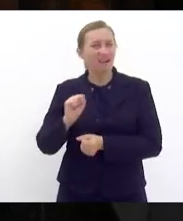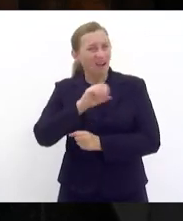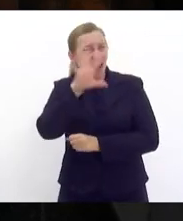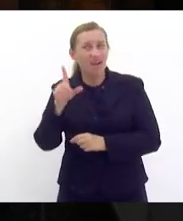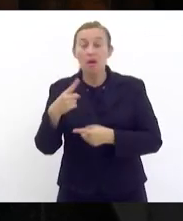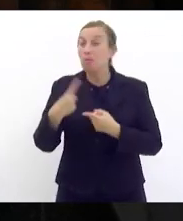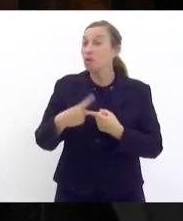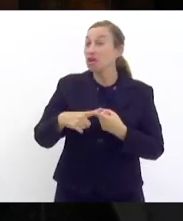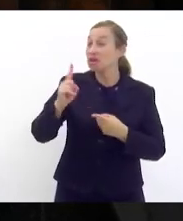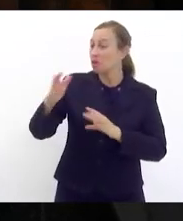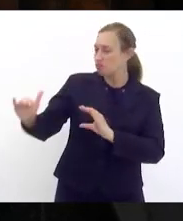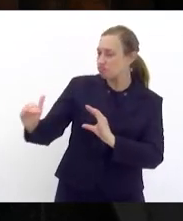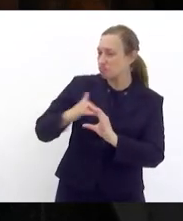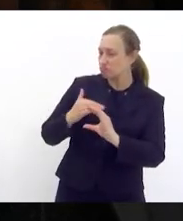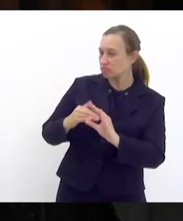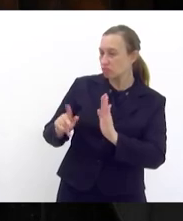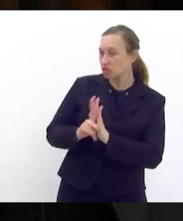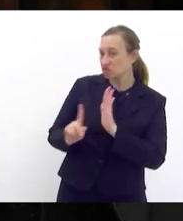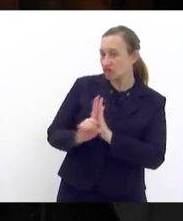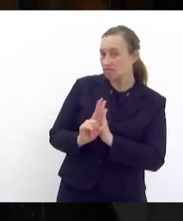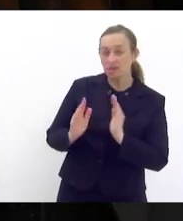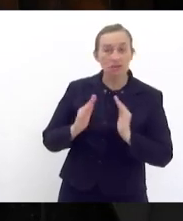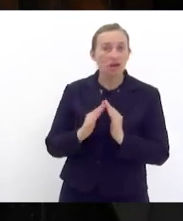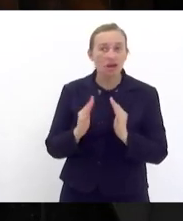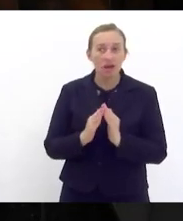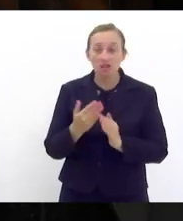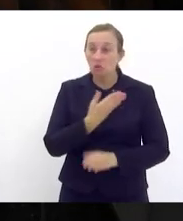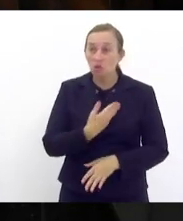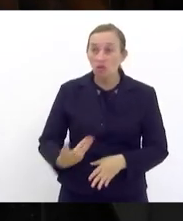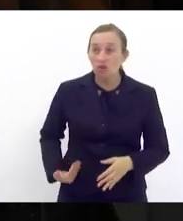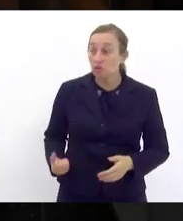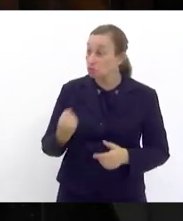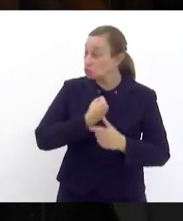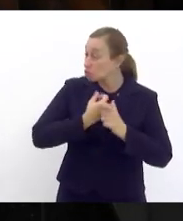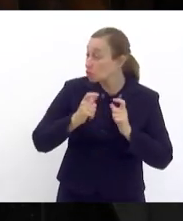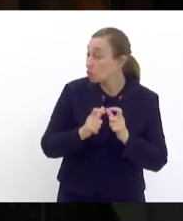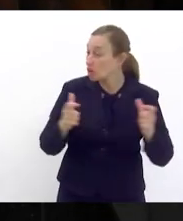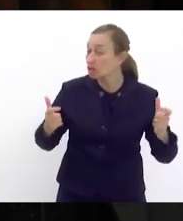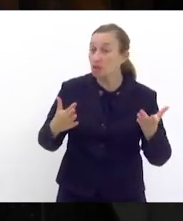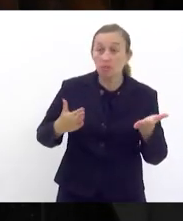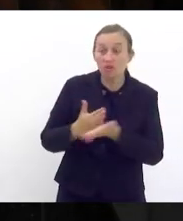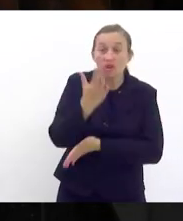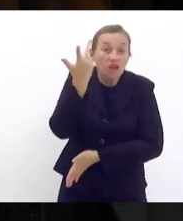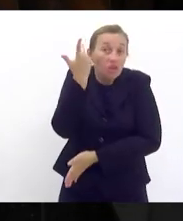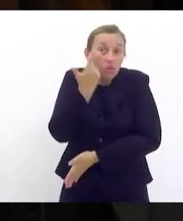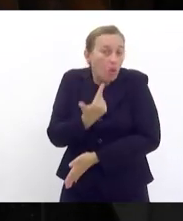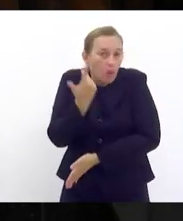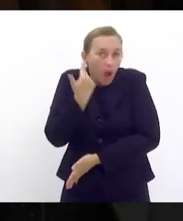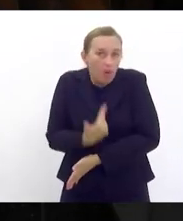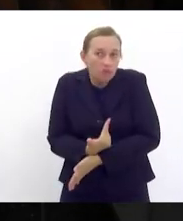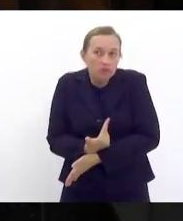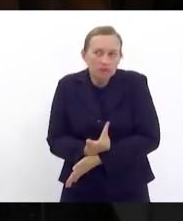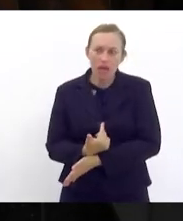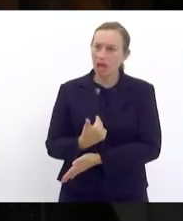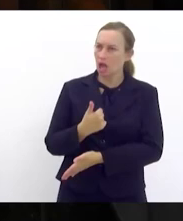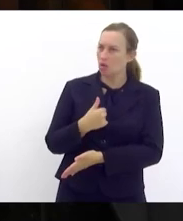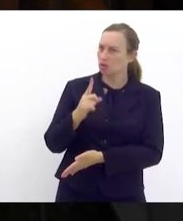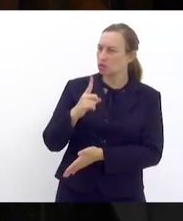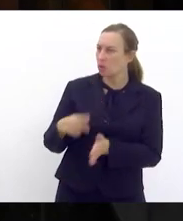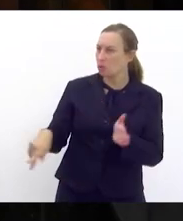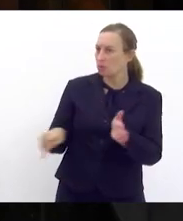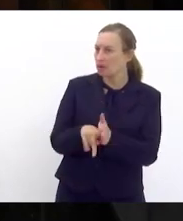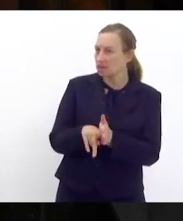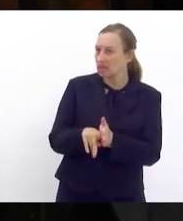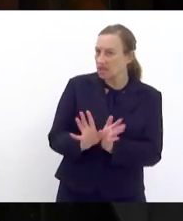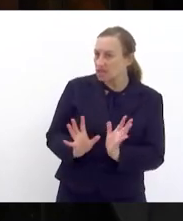não manda o projeto de lei para essa casa? O governo tem maioria aprovaria tranquilamente e eu que não faço parte dessa